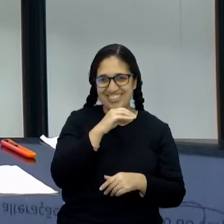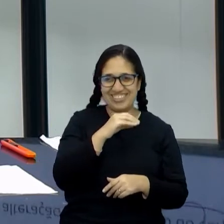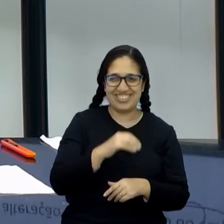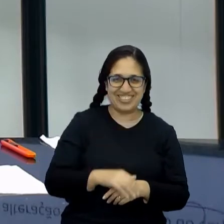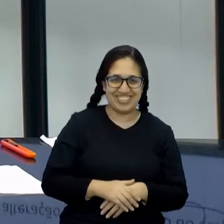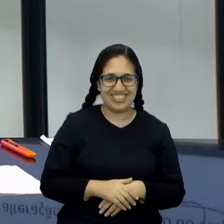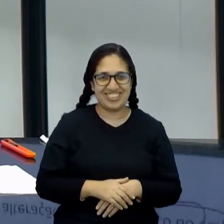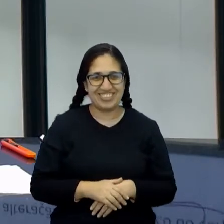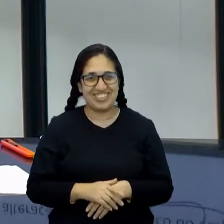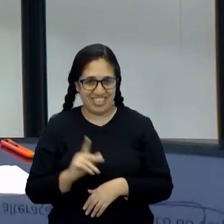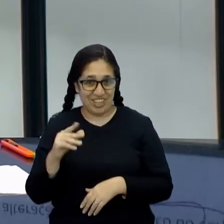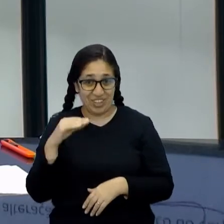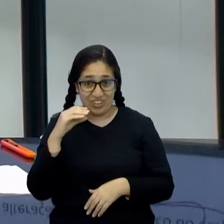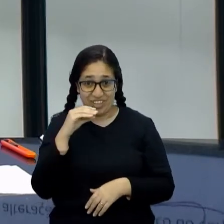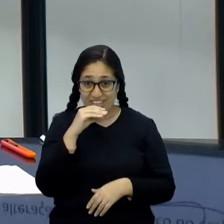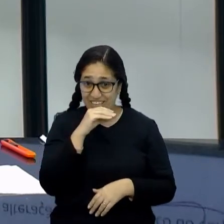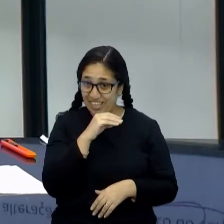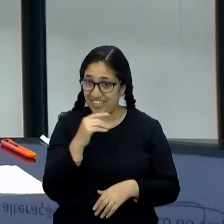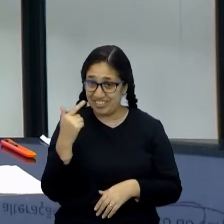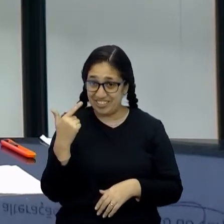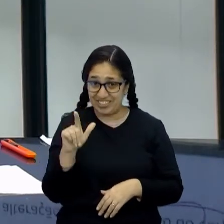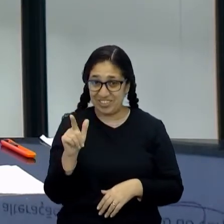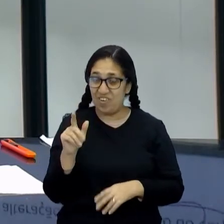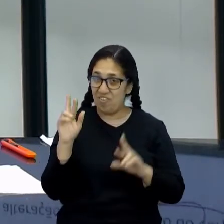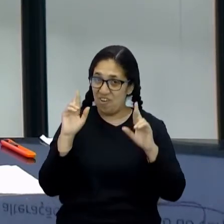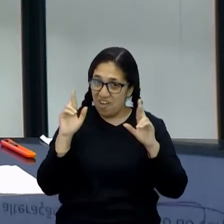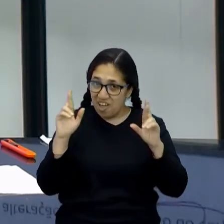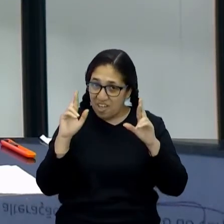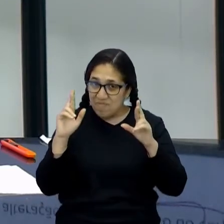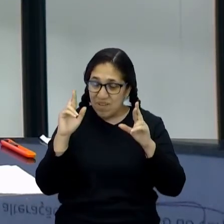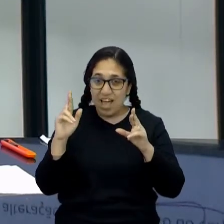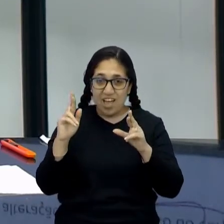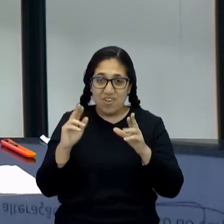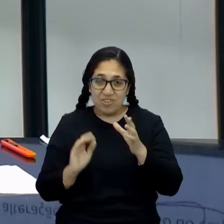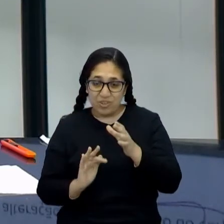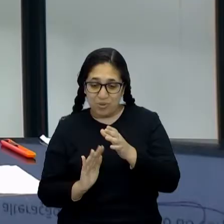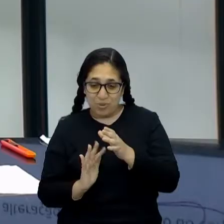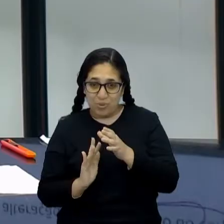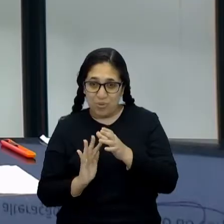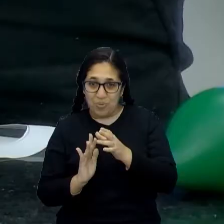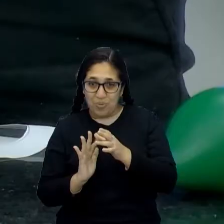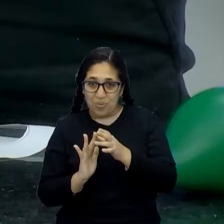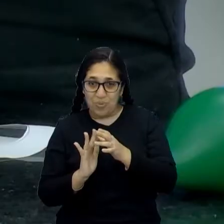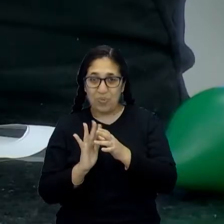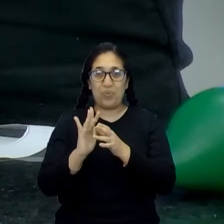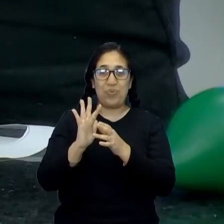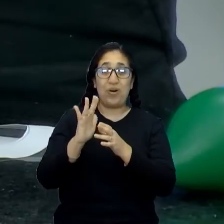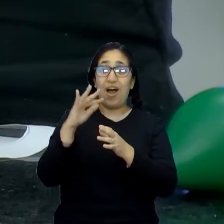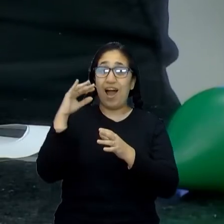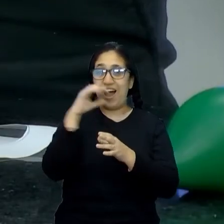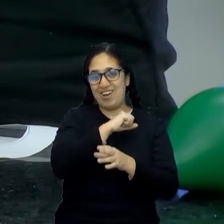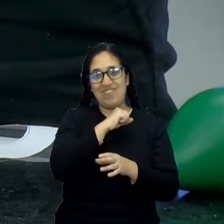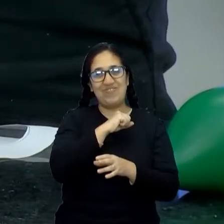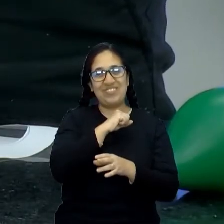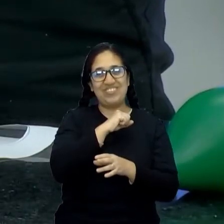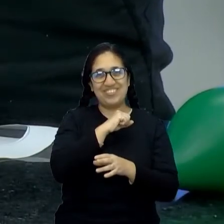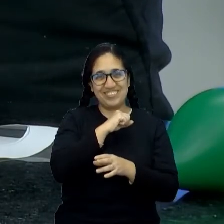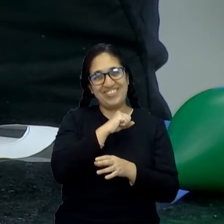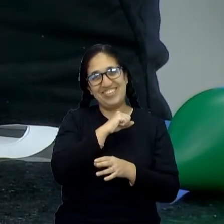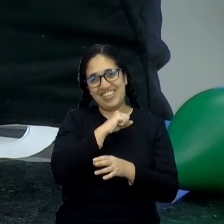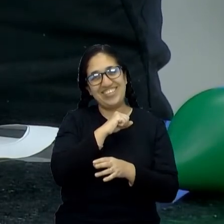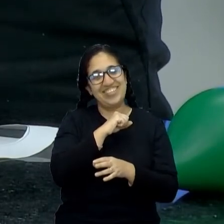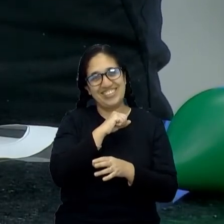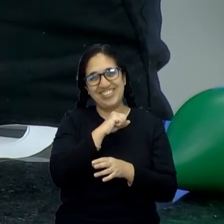Vamos pôr de novo no quente, tá? Então, eu espero que o ar expanda. Olha, rapidamente a gente vê que o ar toma